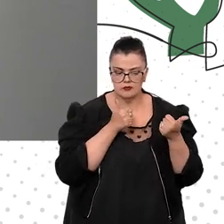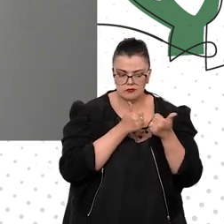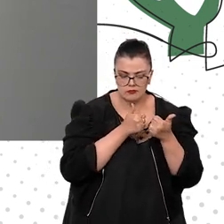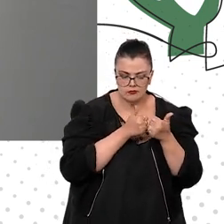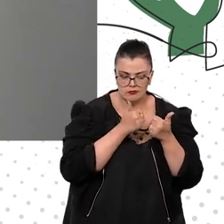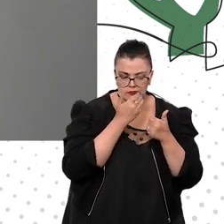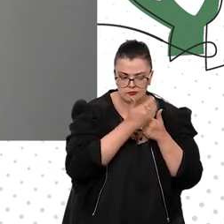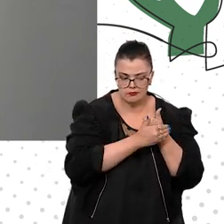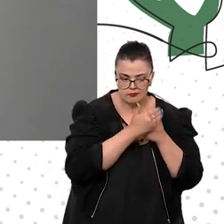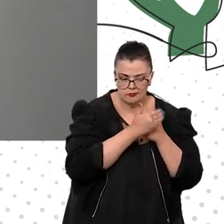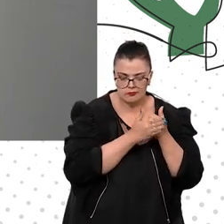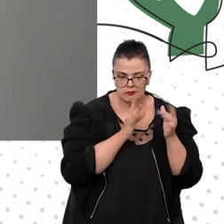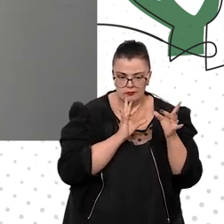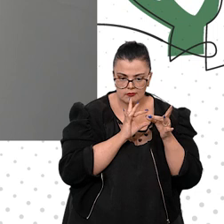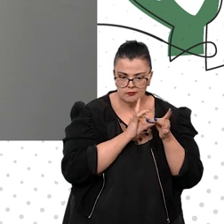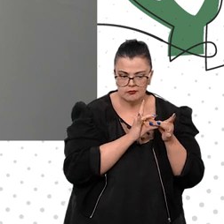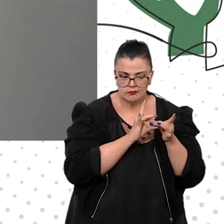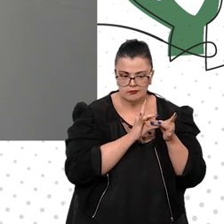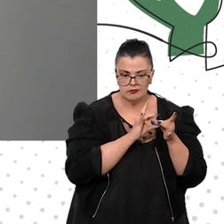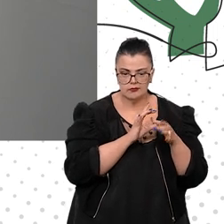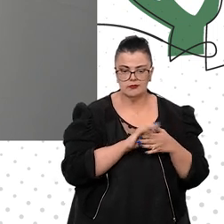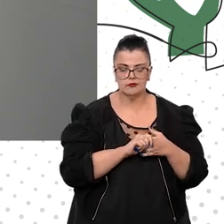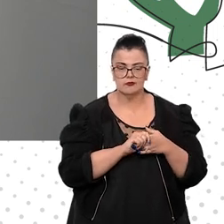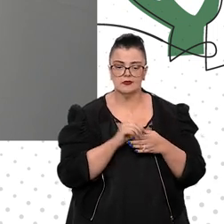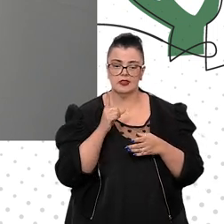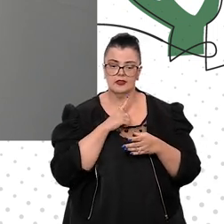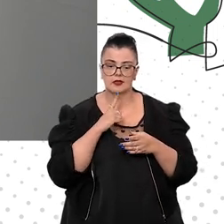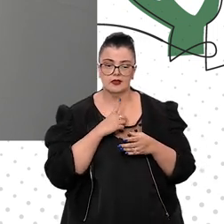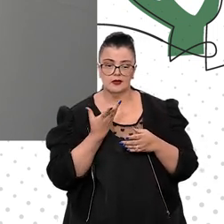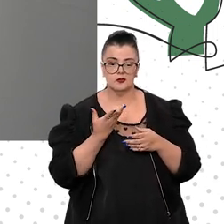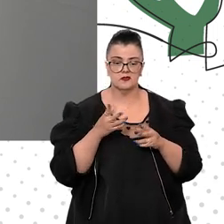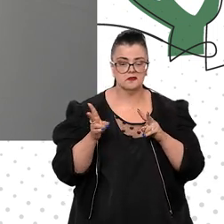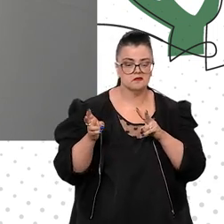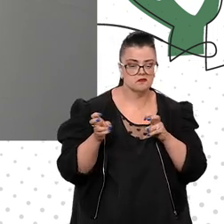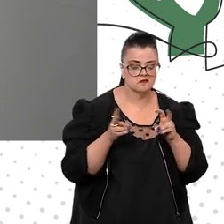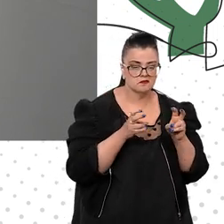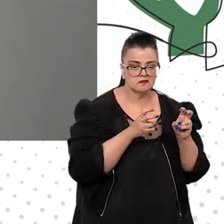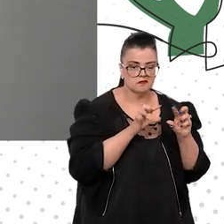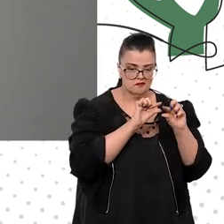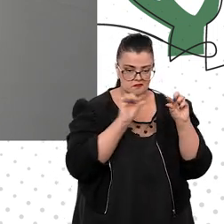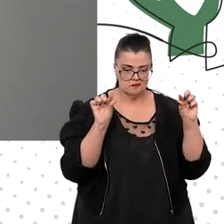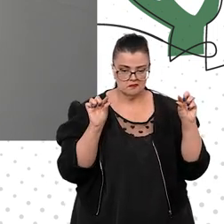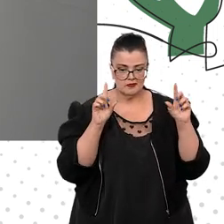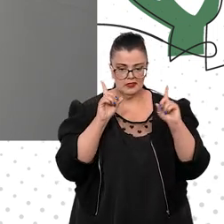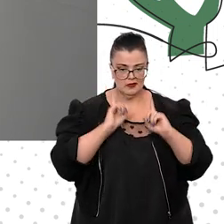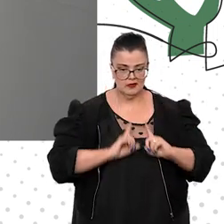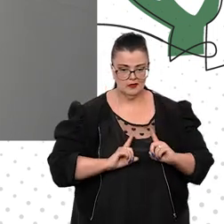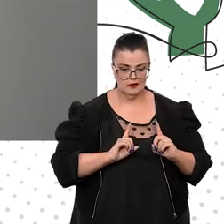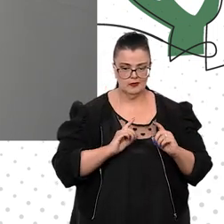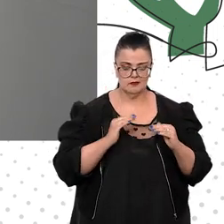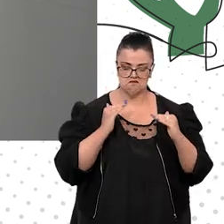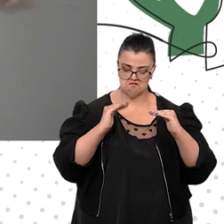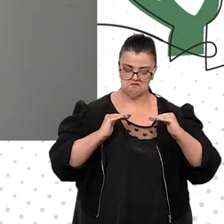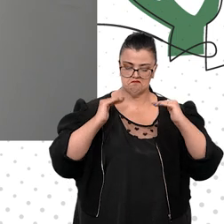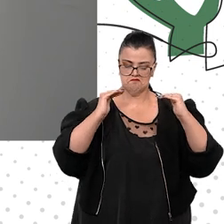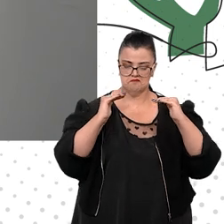juntinho, juntinho, de braços dados, ali nós detectaremos a existência da eficiência.